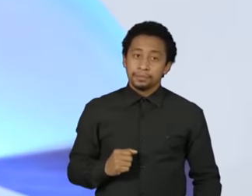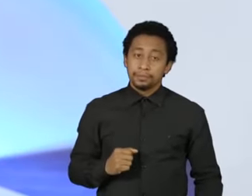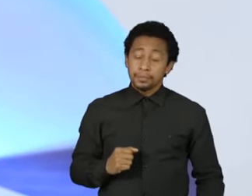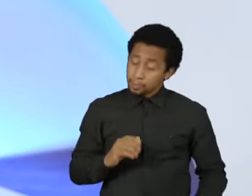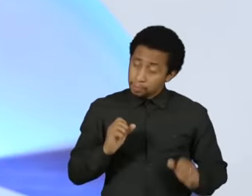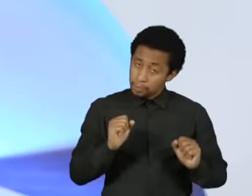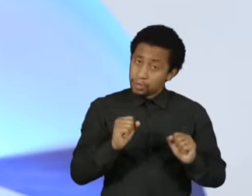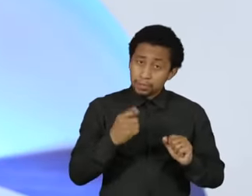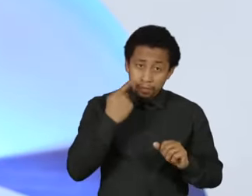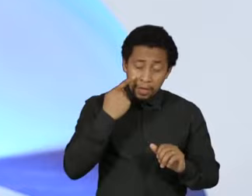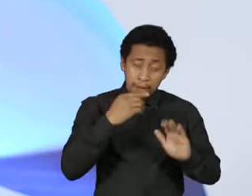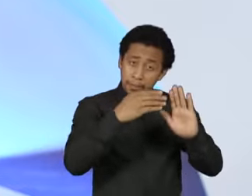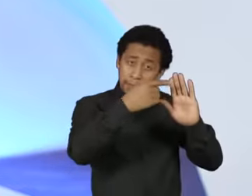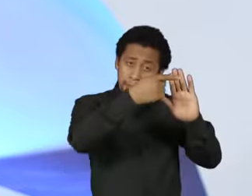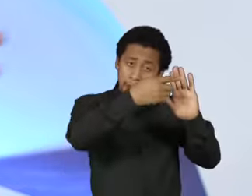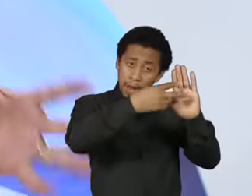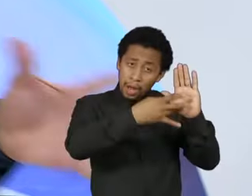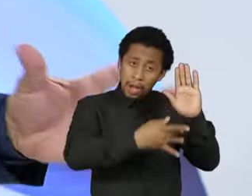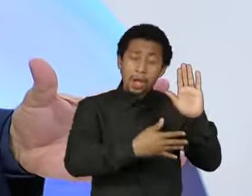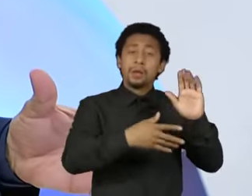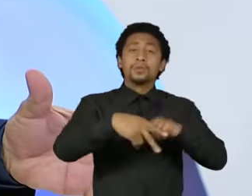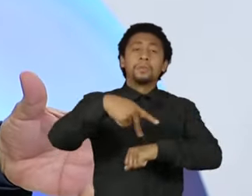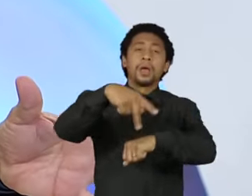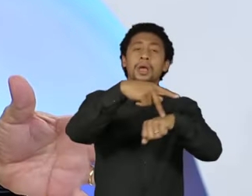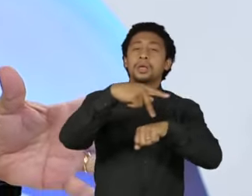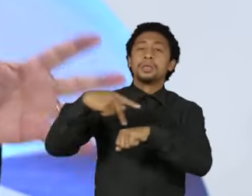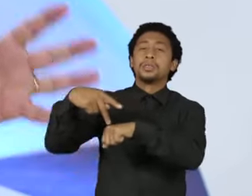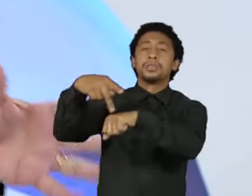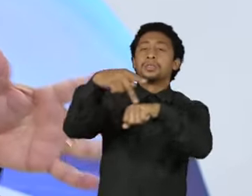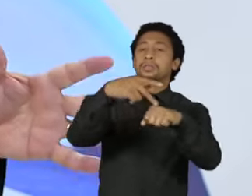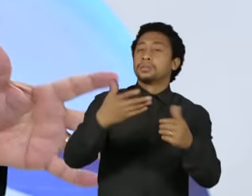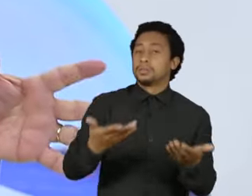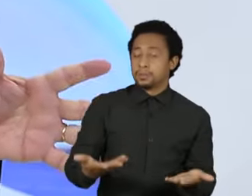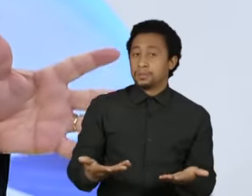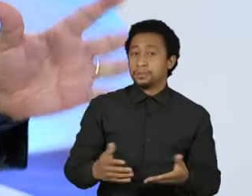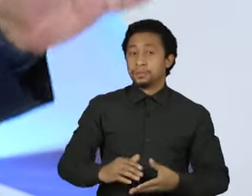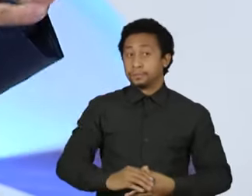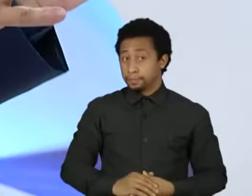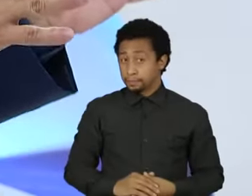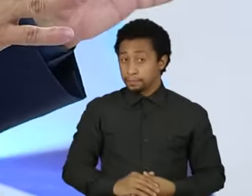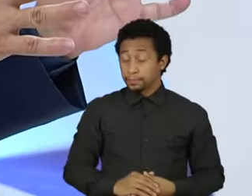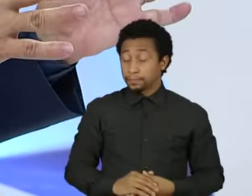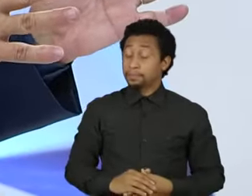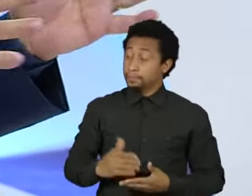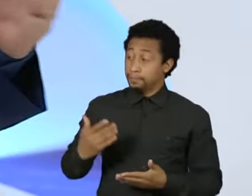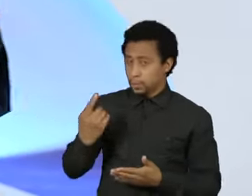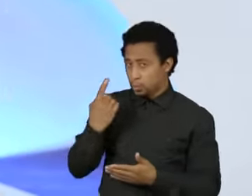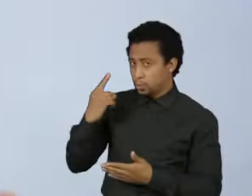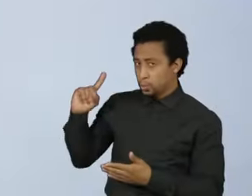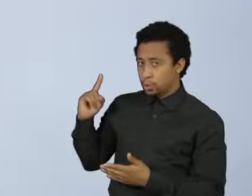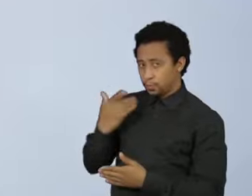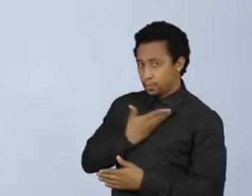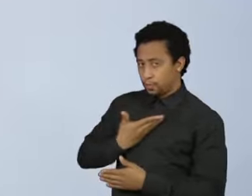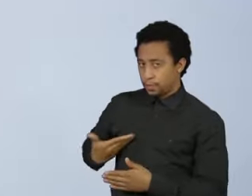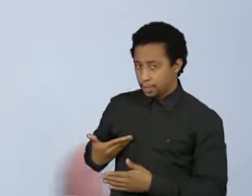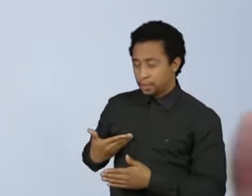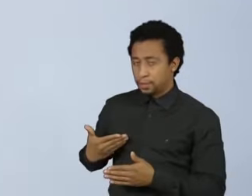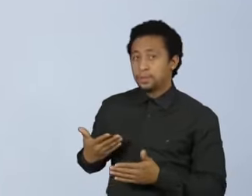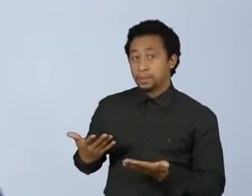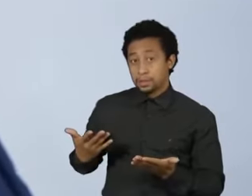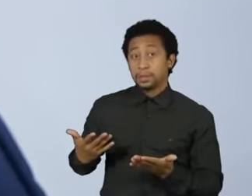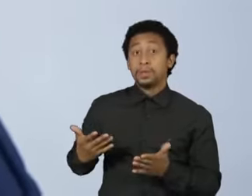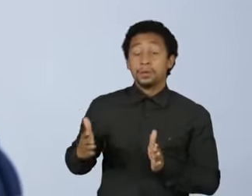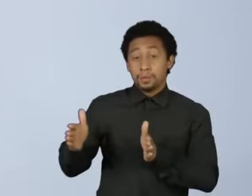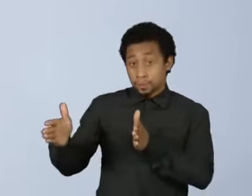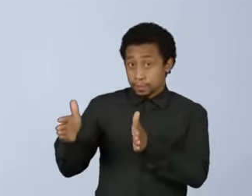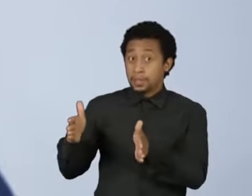Então, assim, para lhe responder, eu tenho que dizer, assim, eu fiz, nesse último governo, governo dentro de